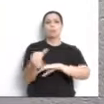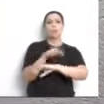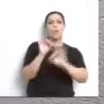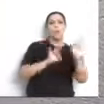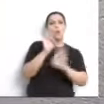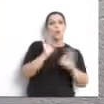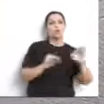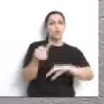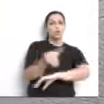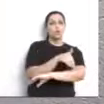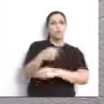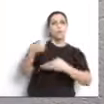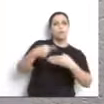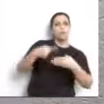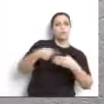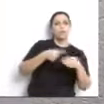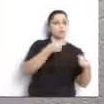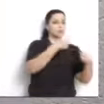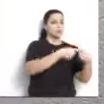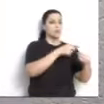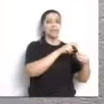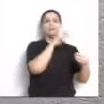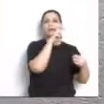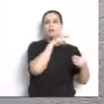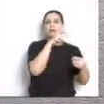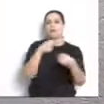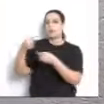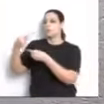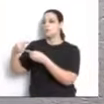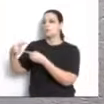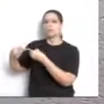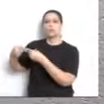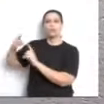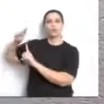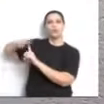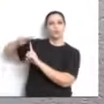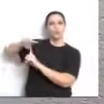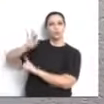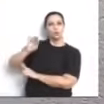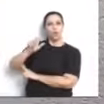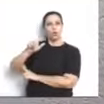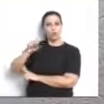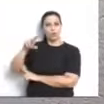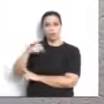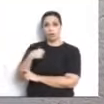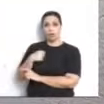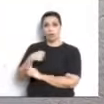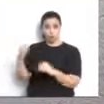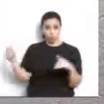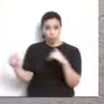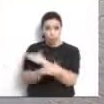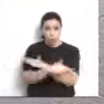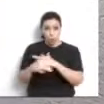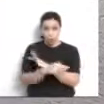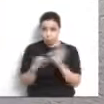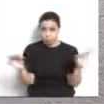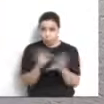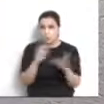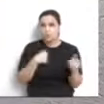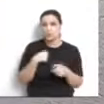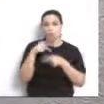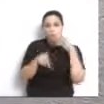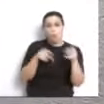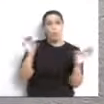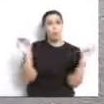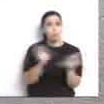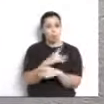projeto a praça de pedágio entre Cascavel e Toledo. O que, de fato, é um absurdo. Uma rodovia duplicada, pronta, duplicada pelo povo do